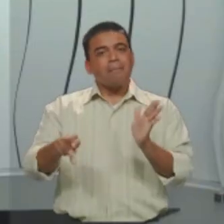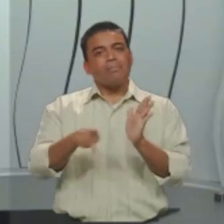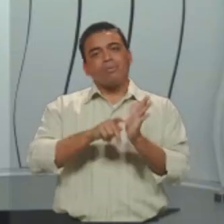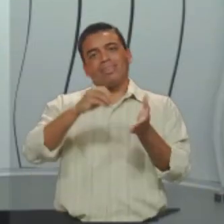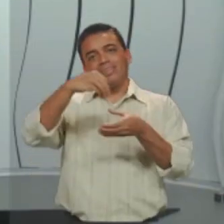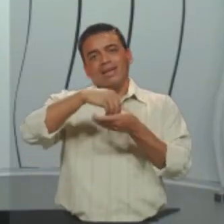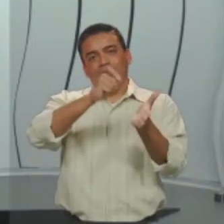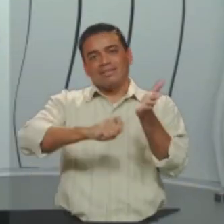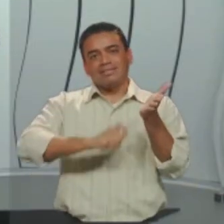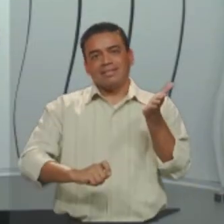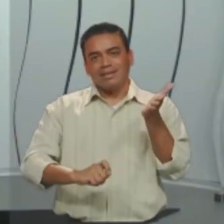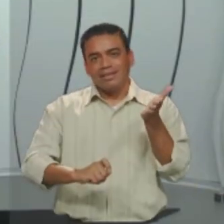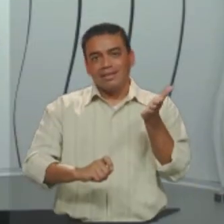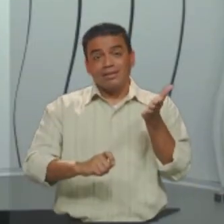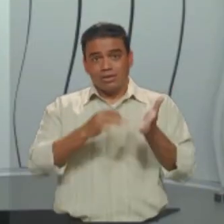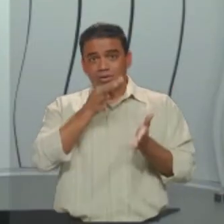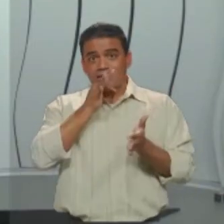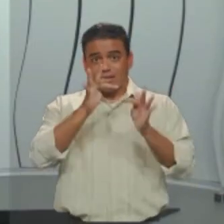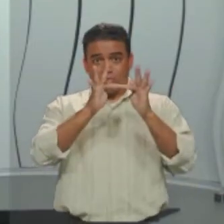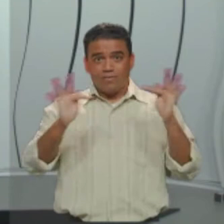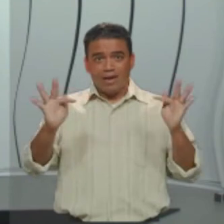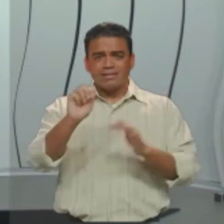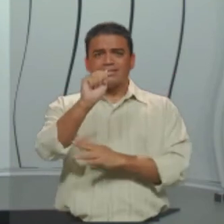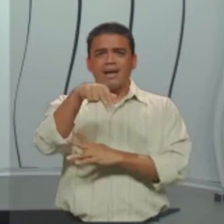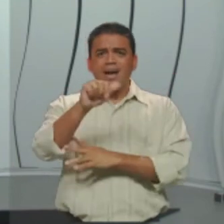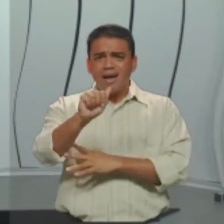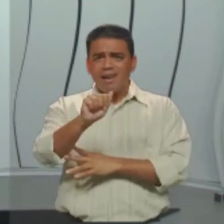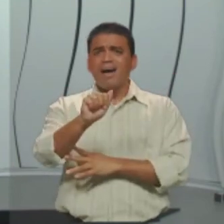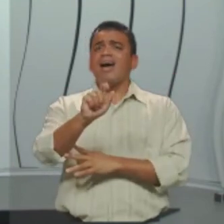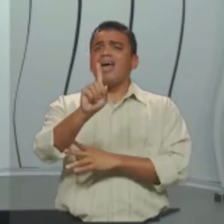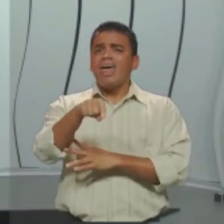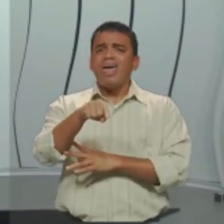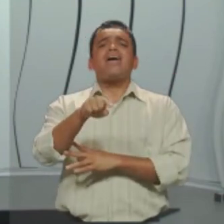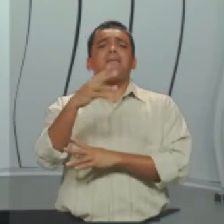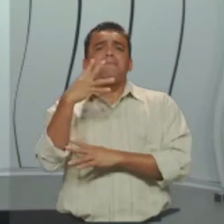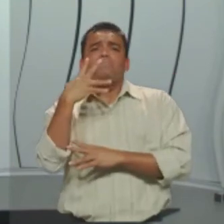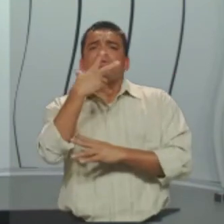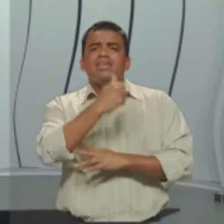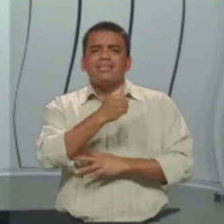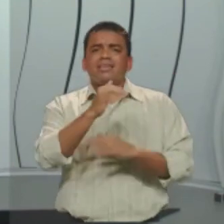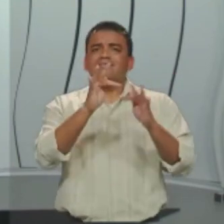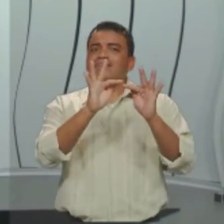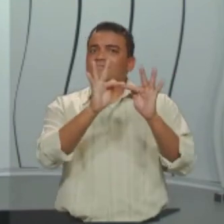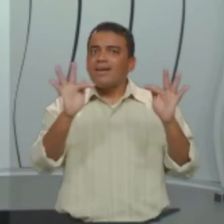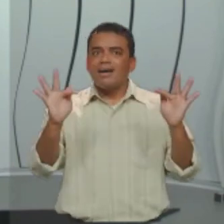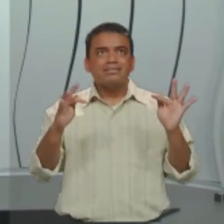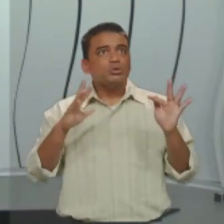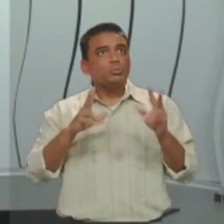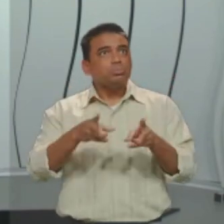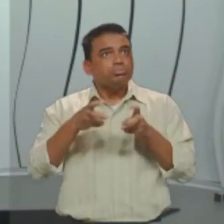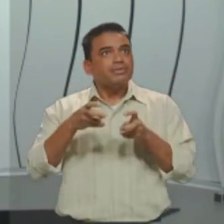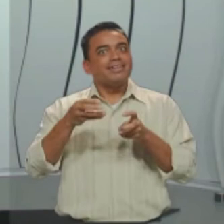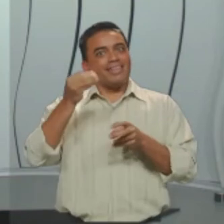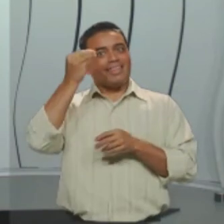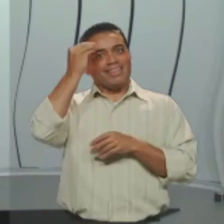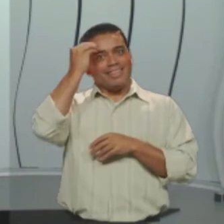Então, aqui nós temos o exemplo de uma frase. Ana é bonita. Existe sentido completo? Sim, nós temos.